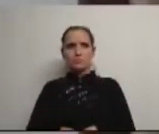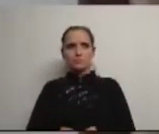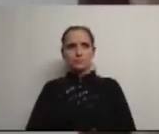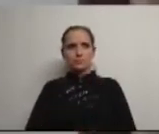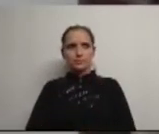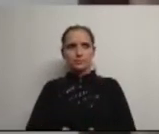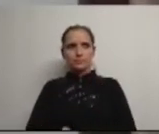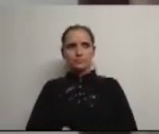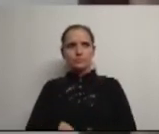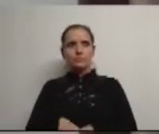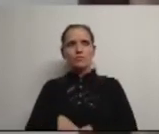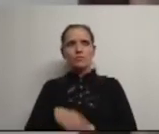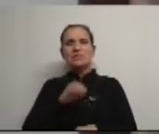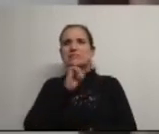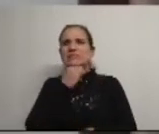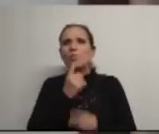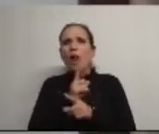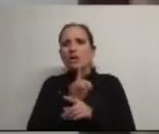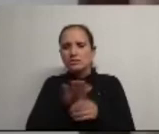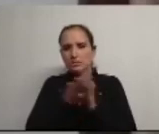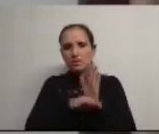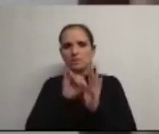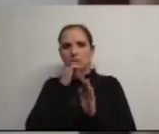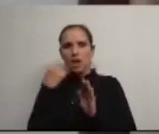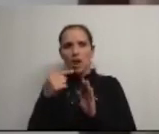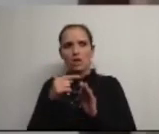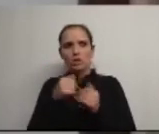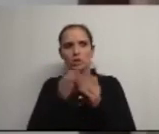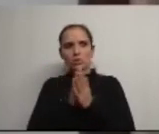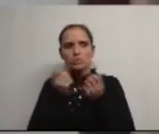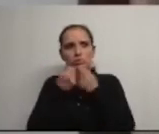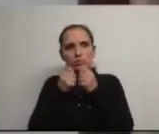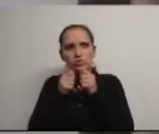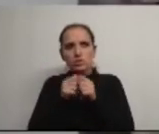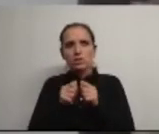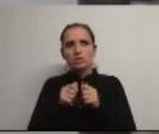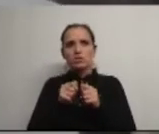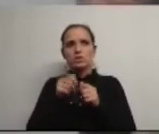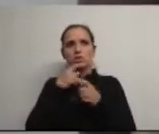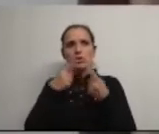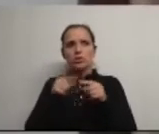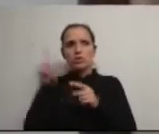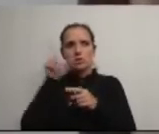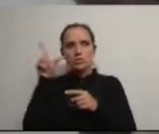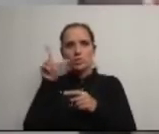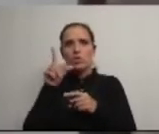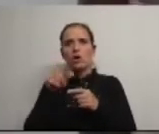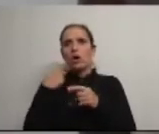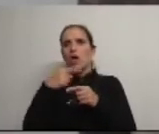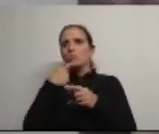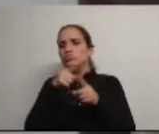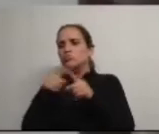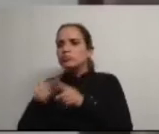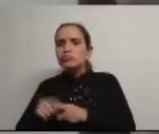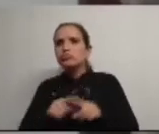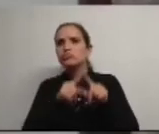secretismo um certo secretismo nesta matéria é tudo às escondidas há umas reuniões em Lisboa vão lá meia dúzia de autarcas